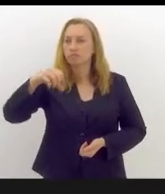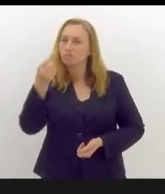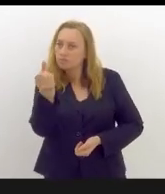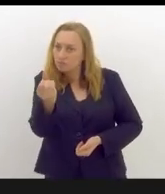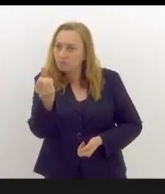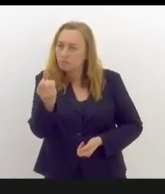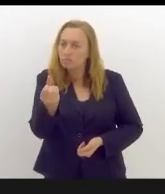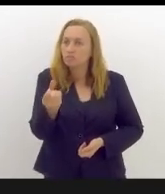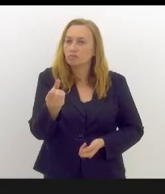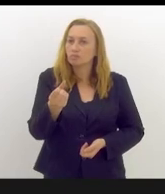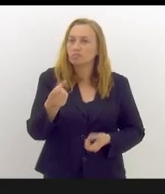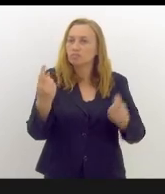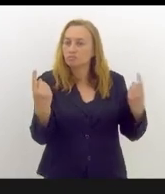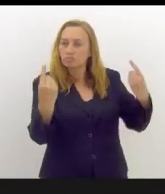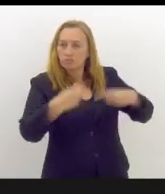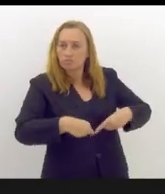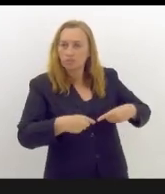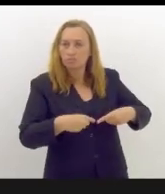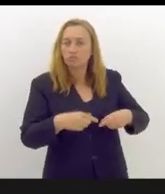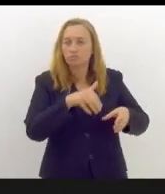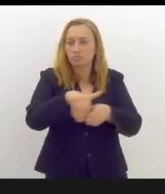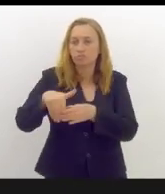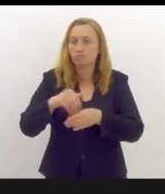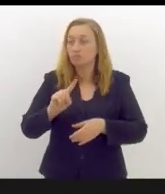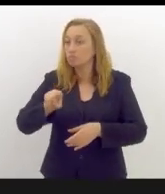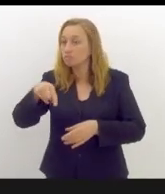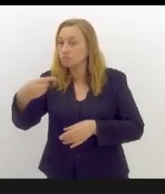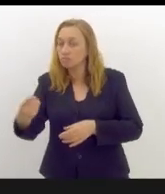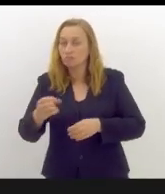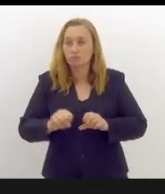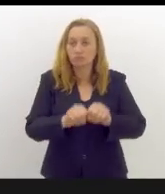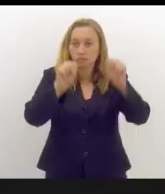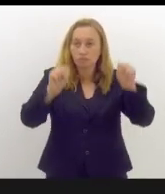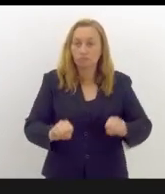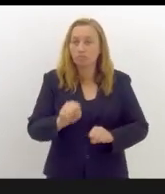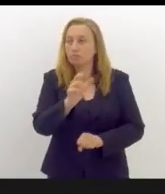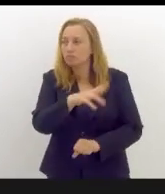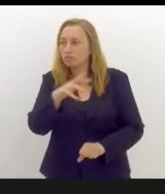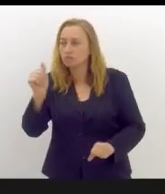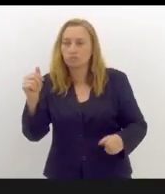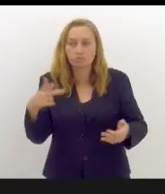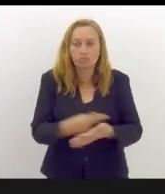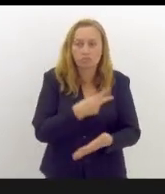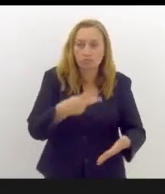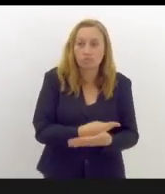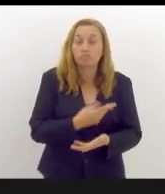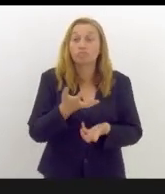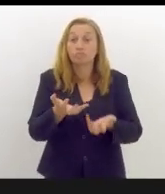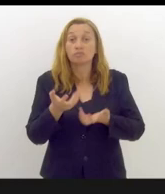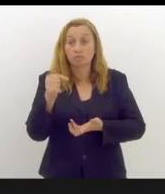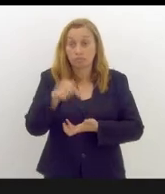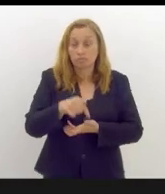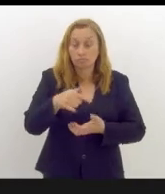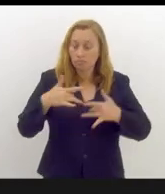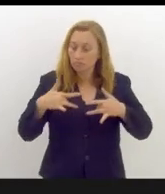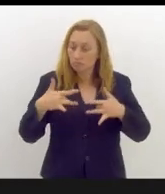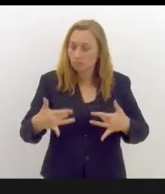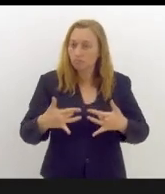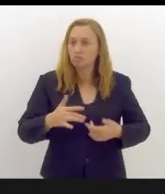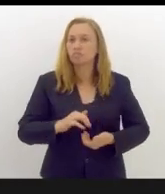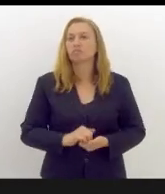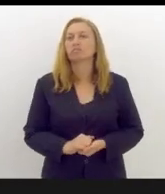disputo a eleição com o novo sistema, nunca vi fraude e quero aqui solidarizar